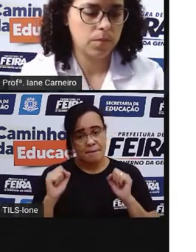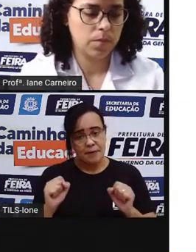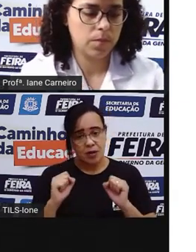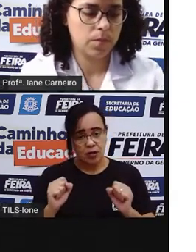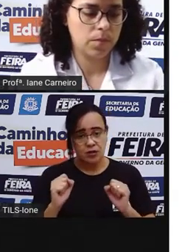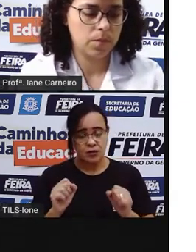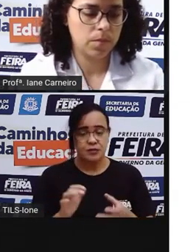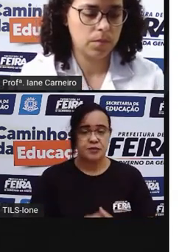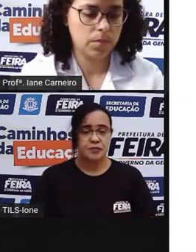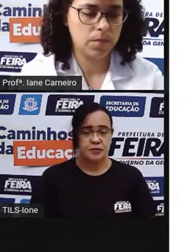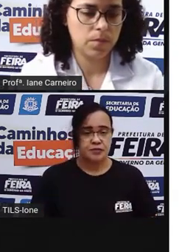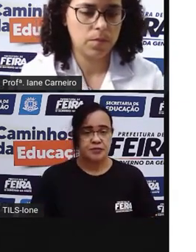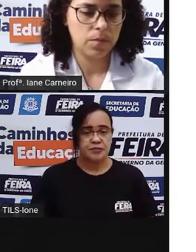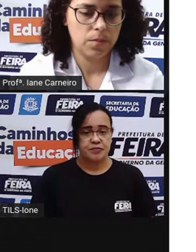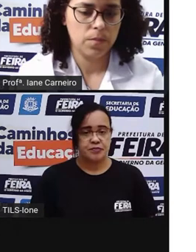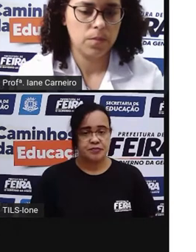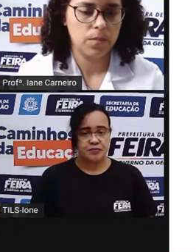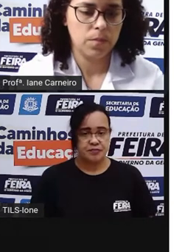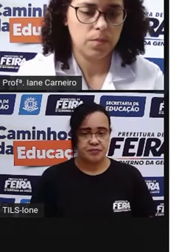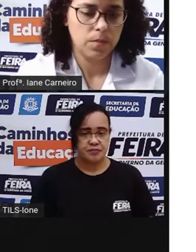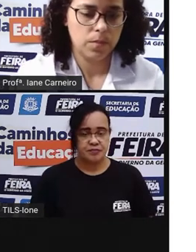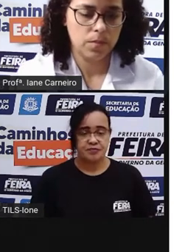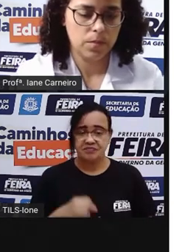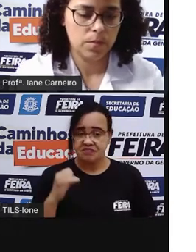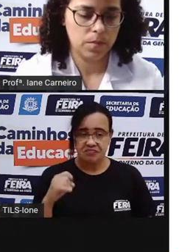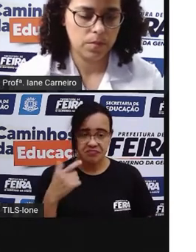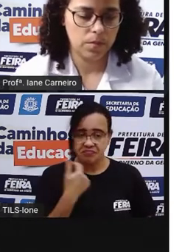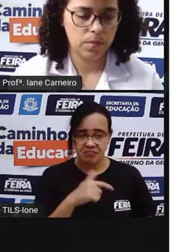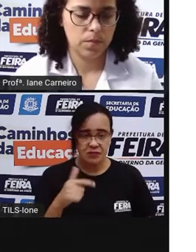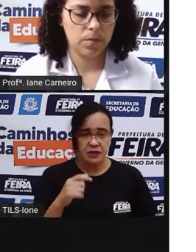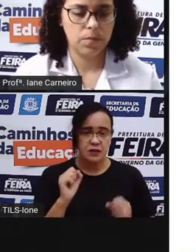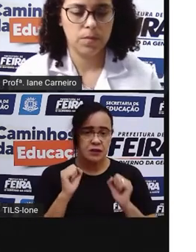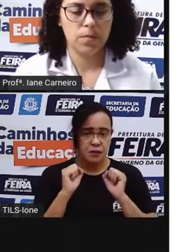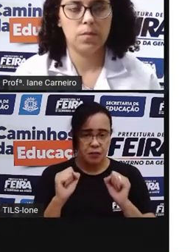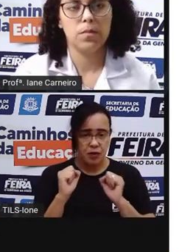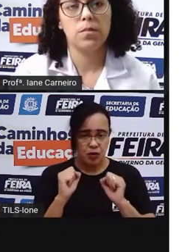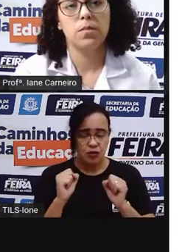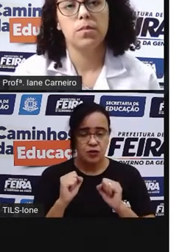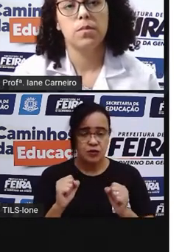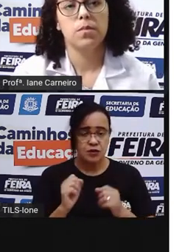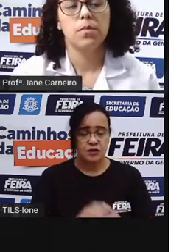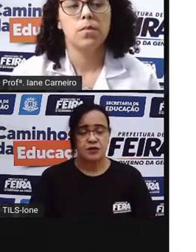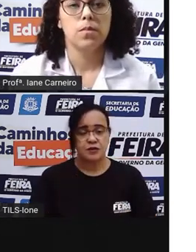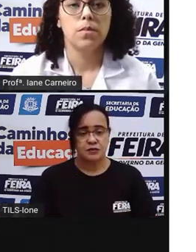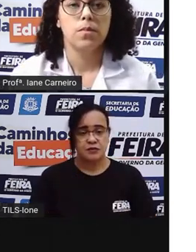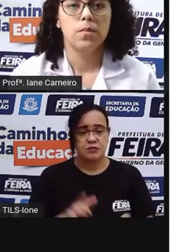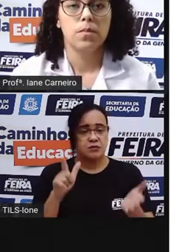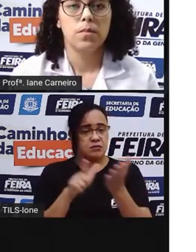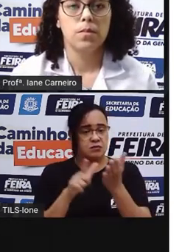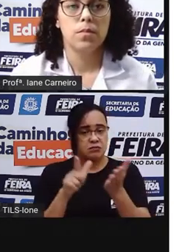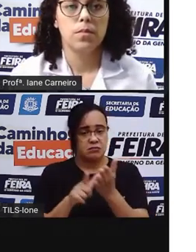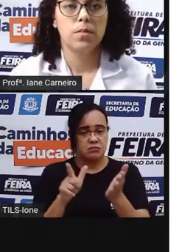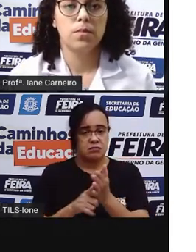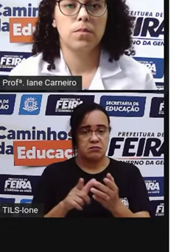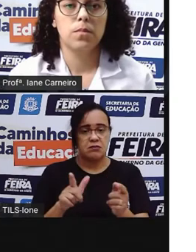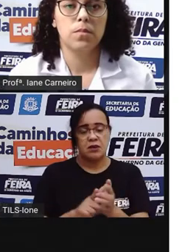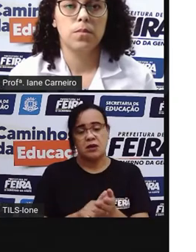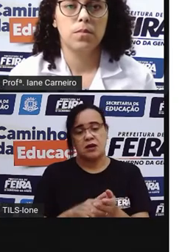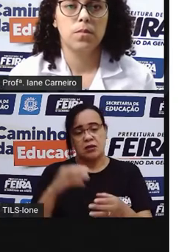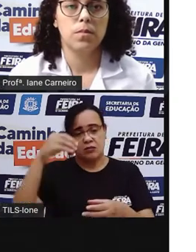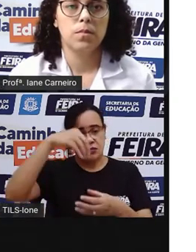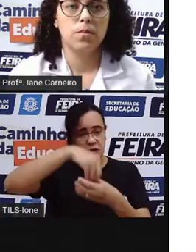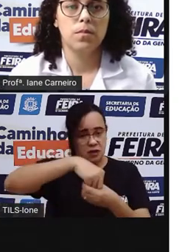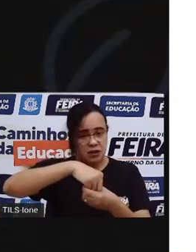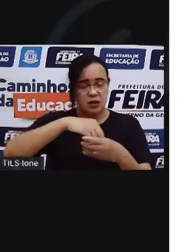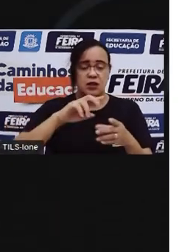então, olha. Se você não tiver muitas meias, pode colocar papel jornal, Se não, é melhor só com meia, porque é mais